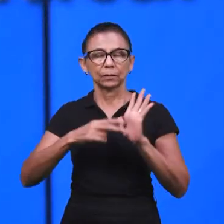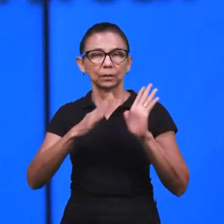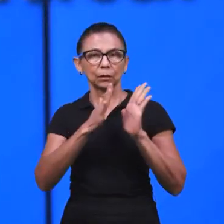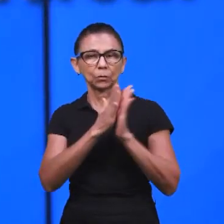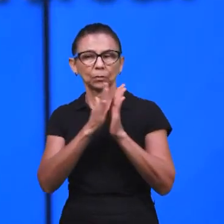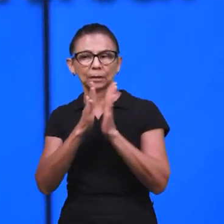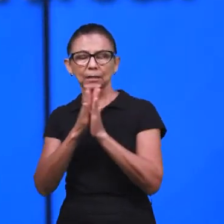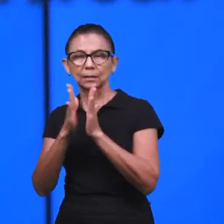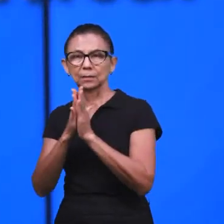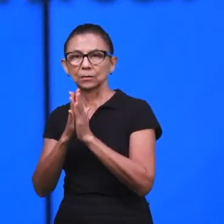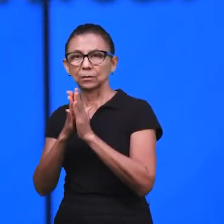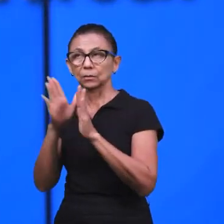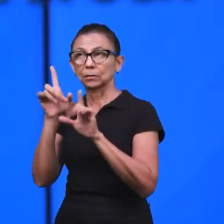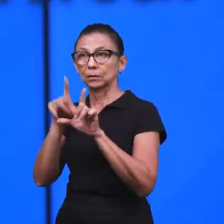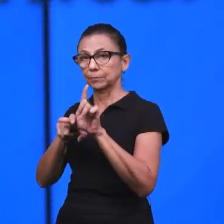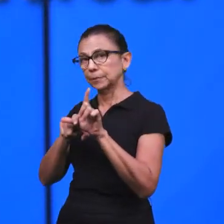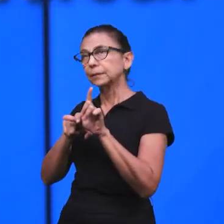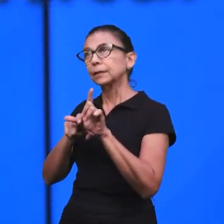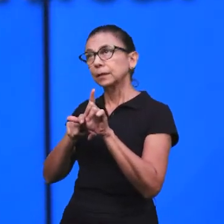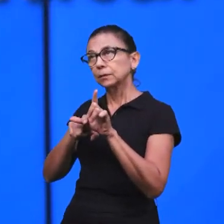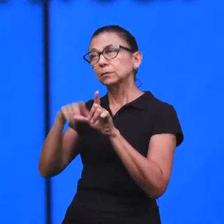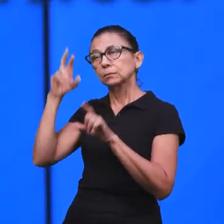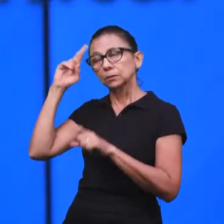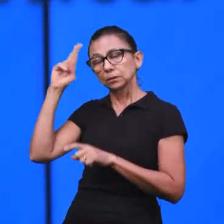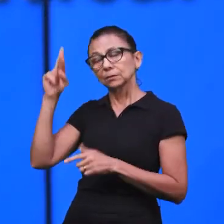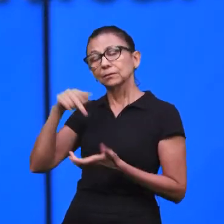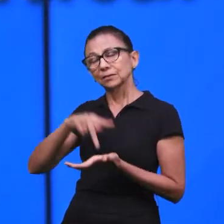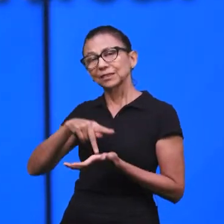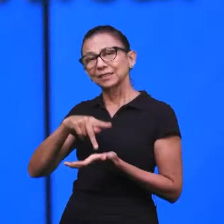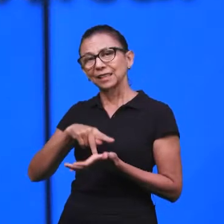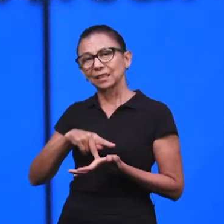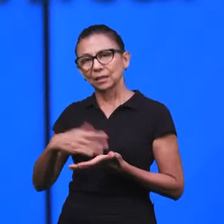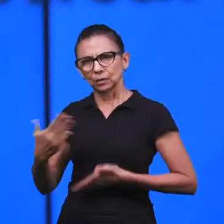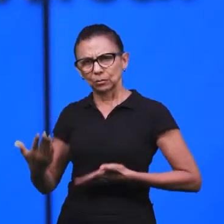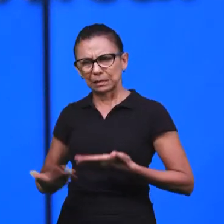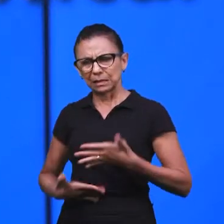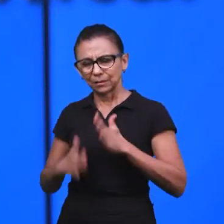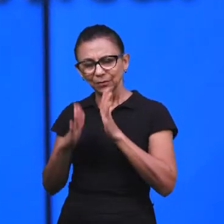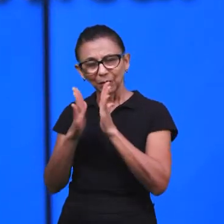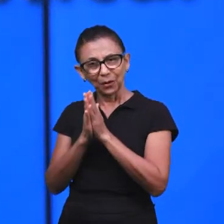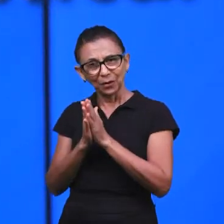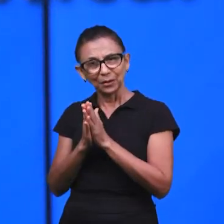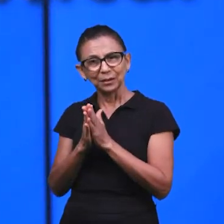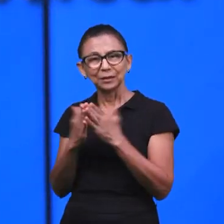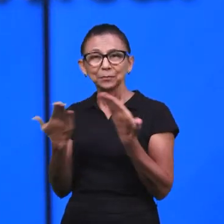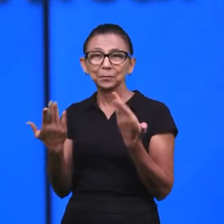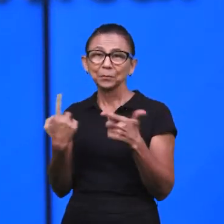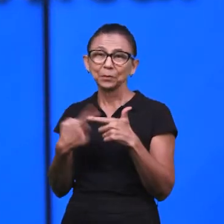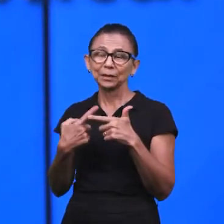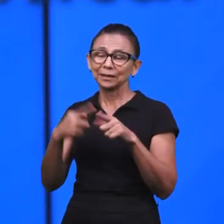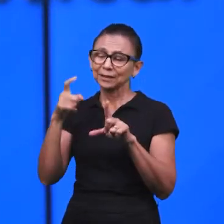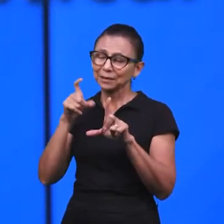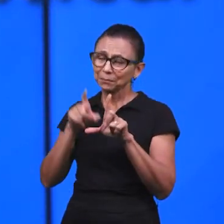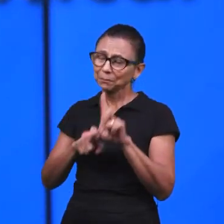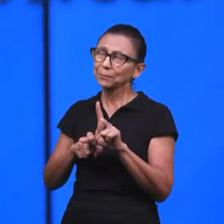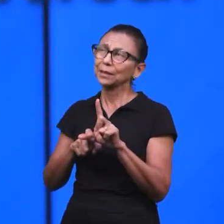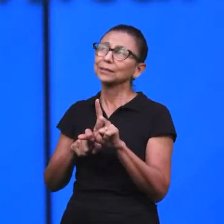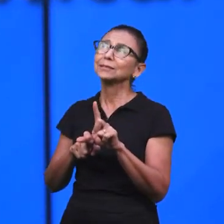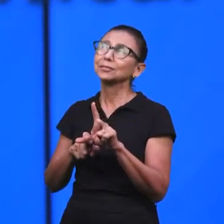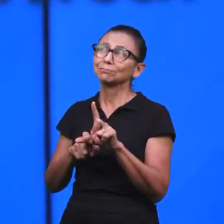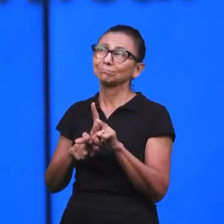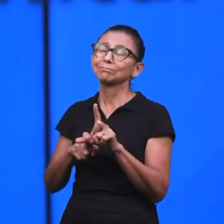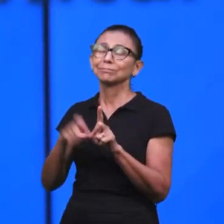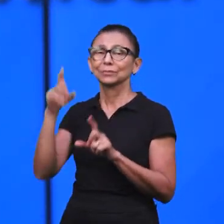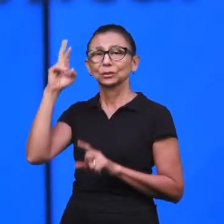orações porque nós somos dependentes do Senhor. Mas é verdade, o servo que ora é porque ele é dependente do